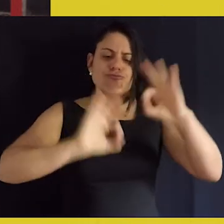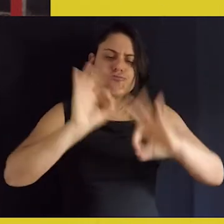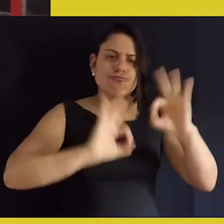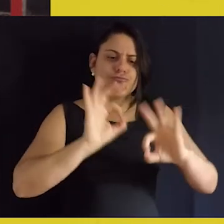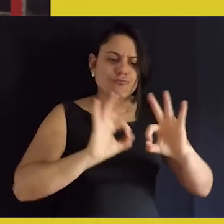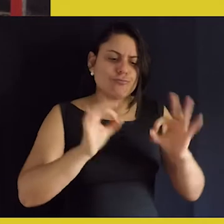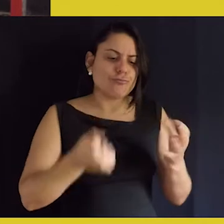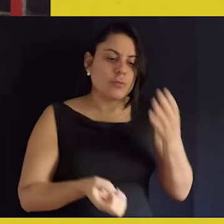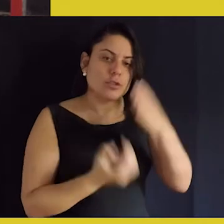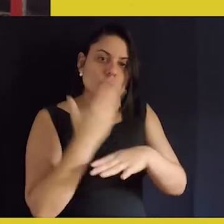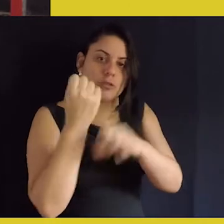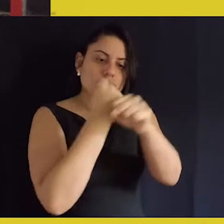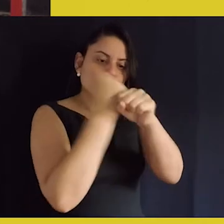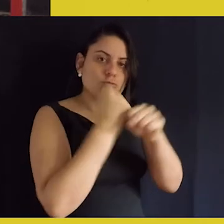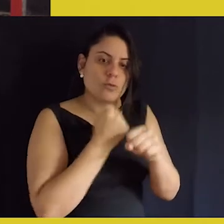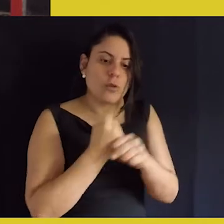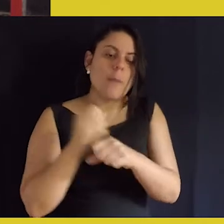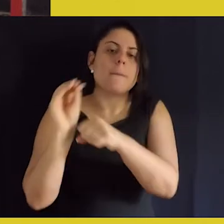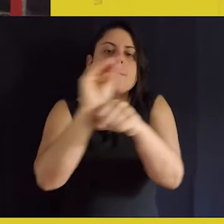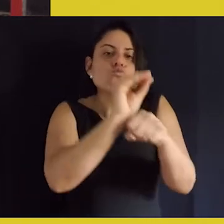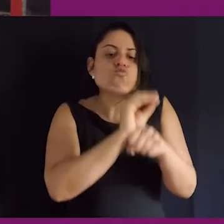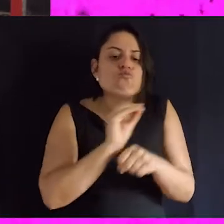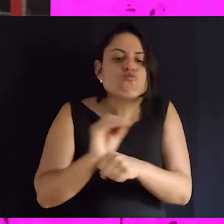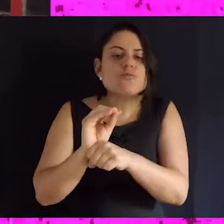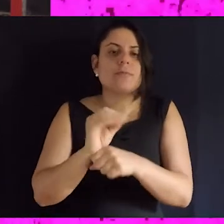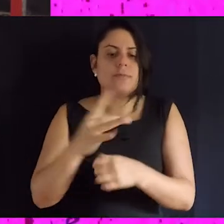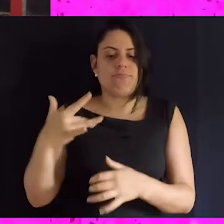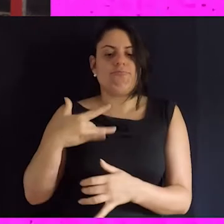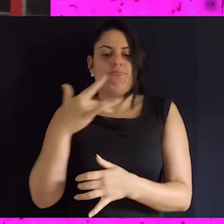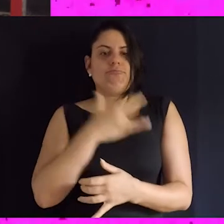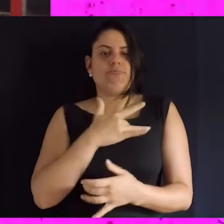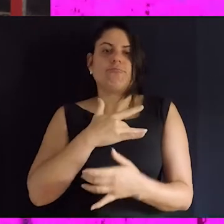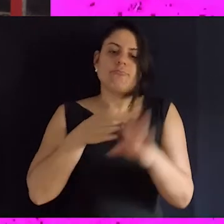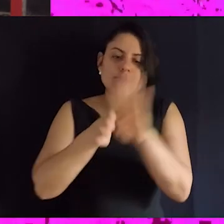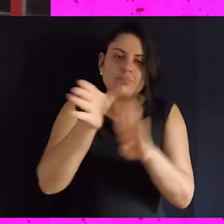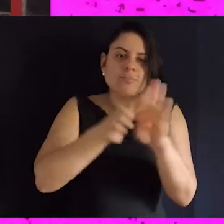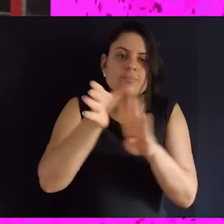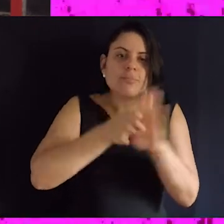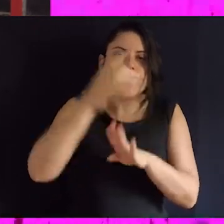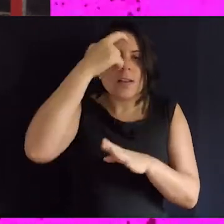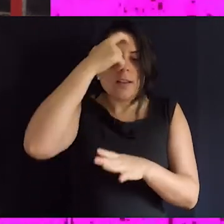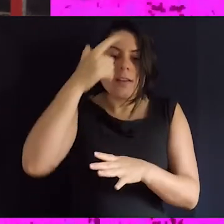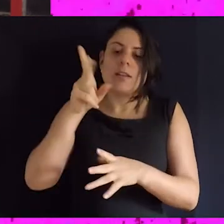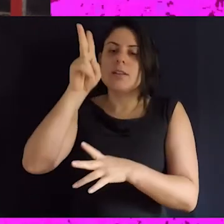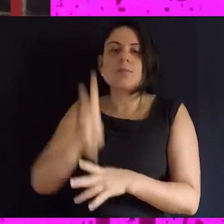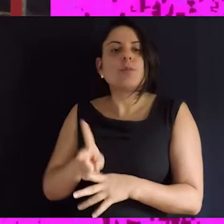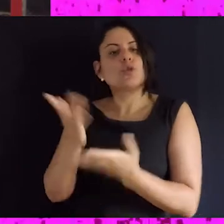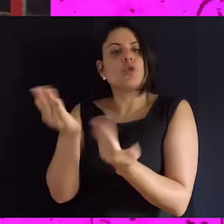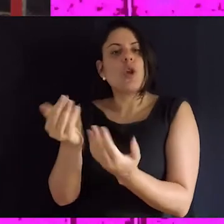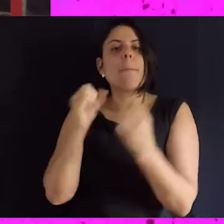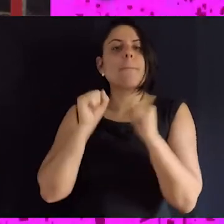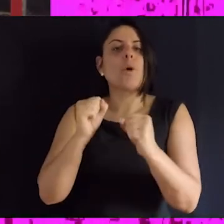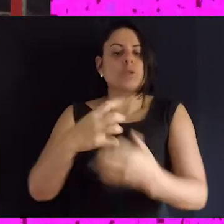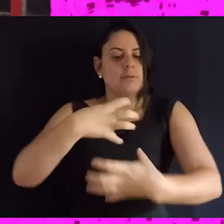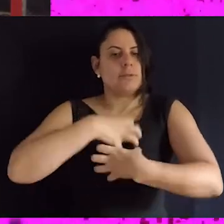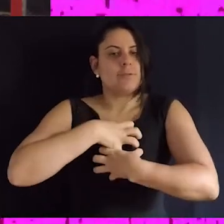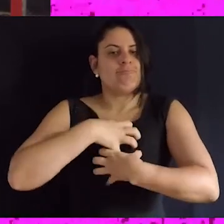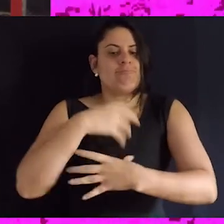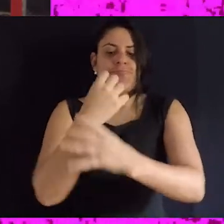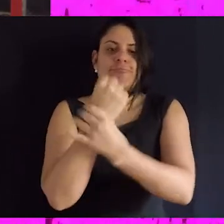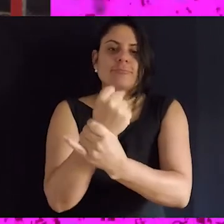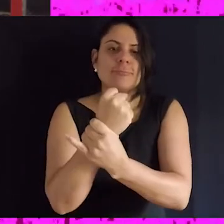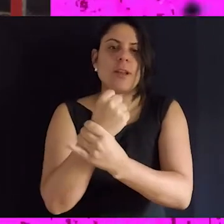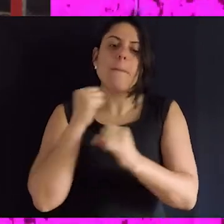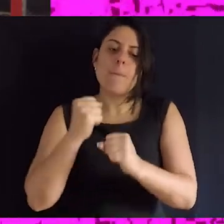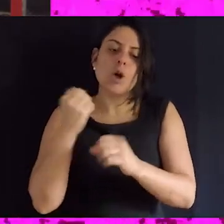dentro, né, nesse espaço de cultura, de arte, de diálogos, a gente também tem um espaço para o cuidado da saúde, onde esses jovens podem se